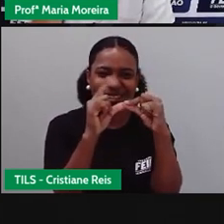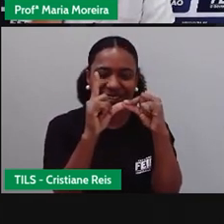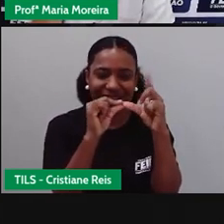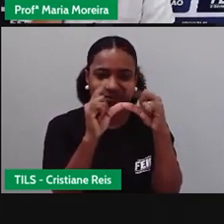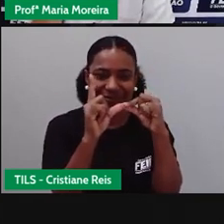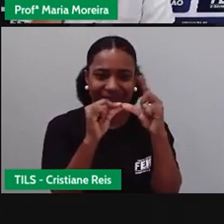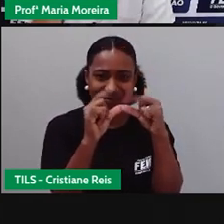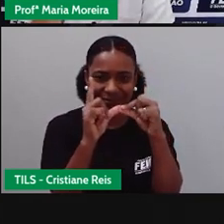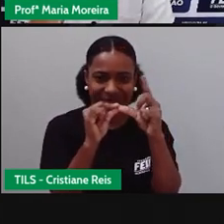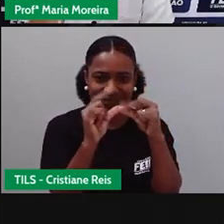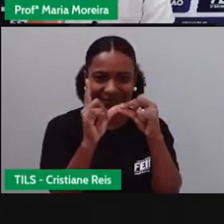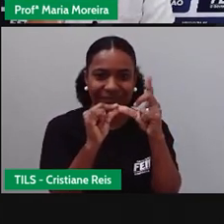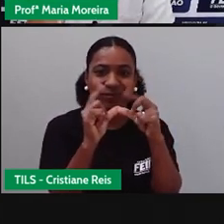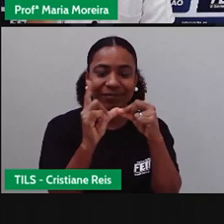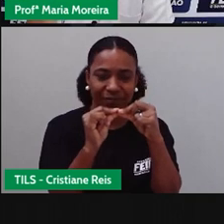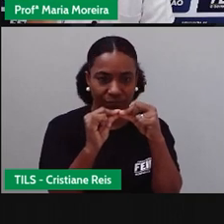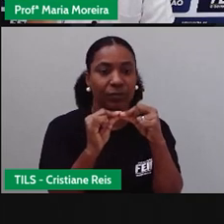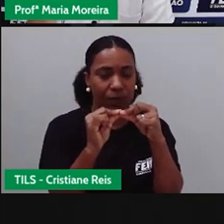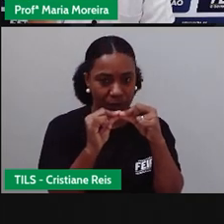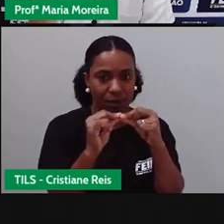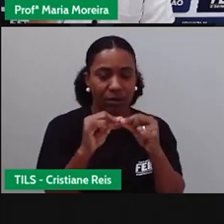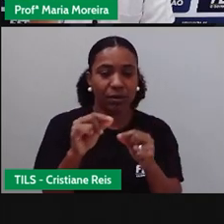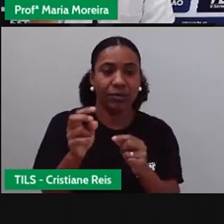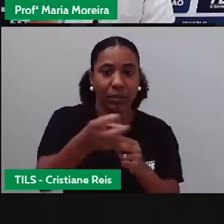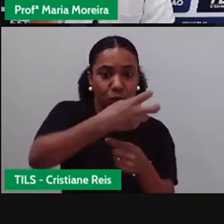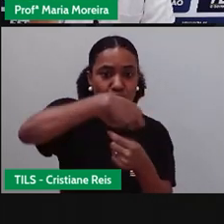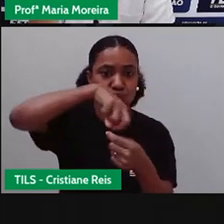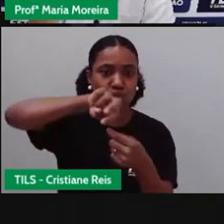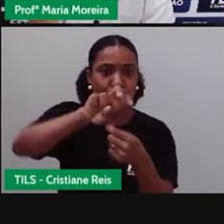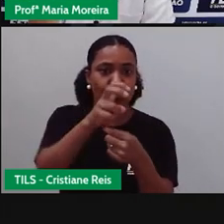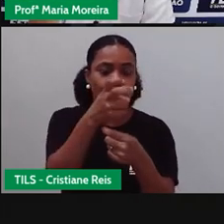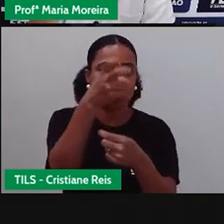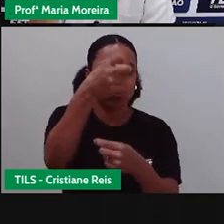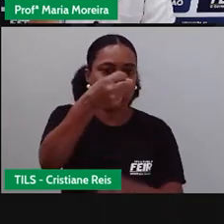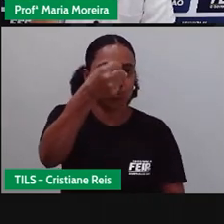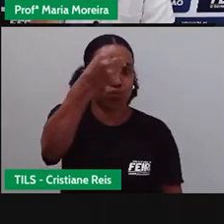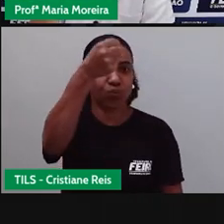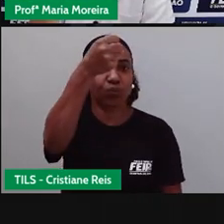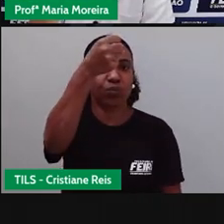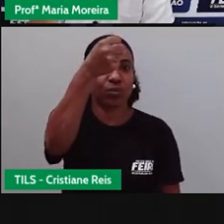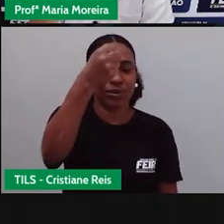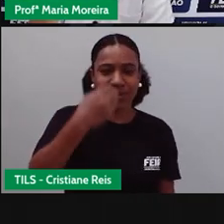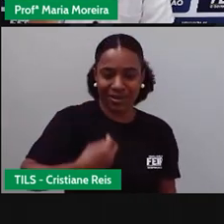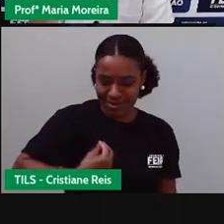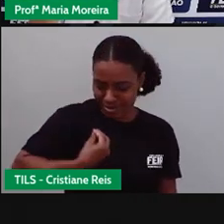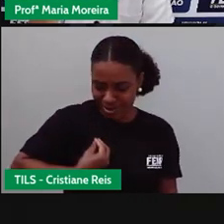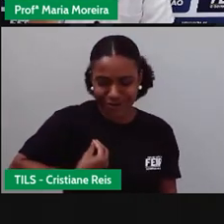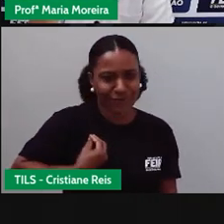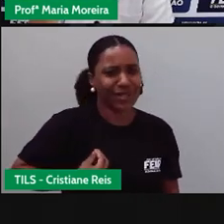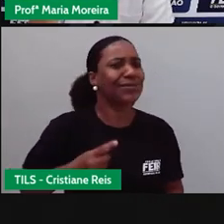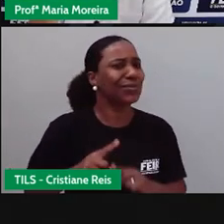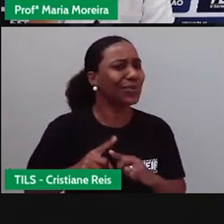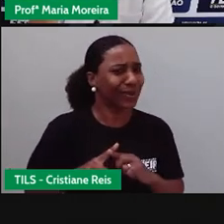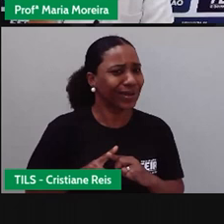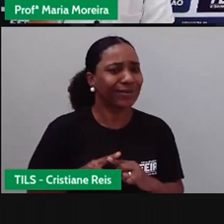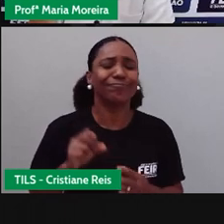essa estrela de seis pontas é chamada de estrela da vida. Por que será, né, gente? É bem sugestivo, não é não, Cris?